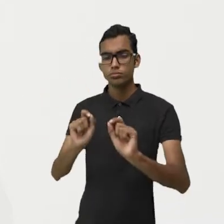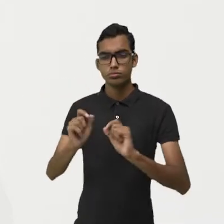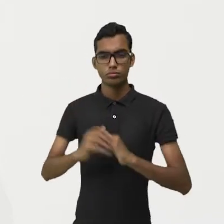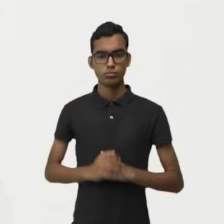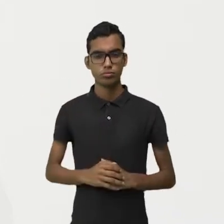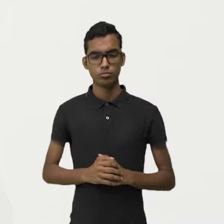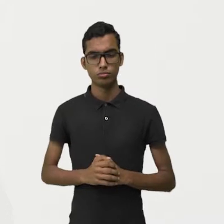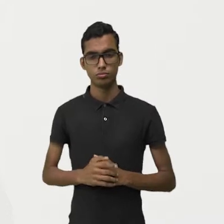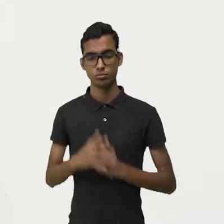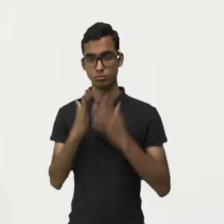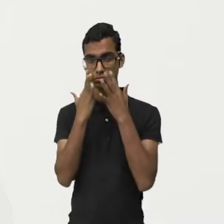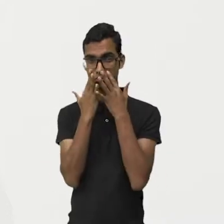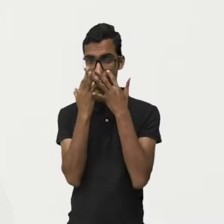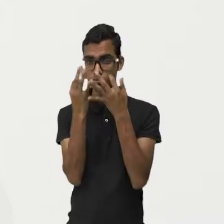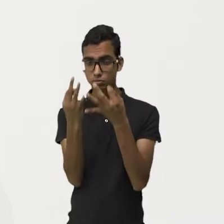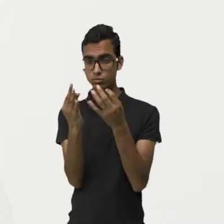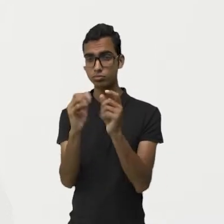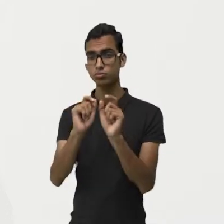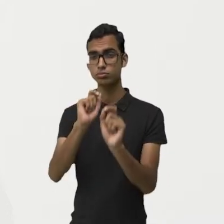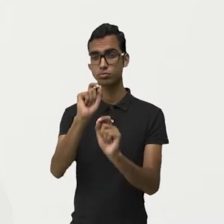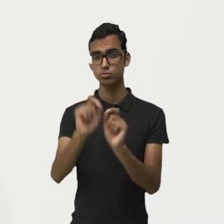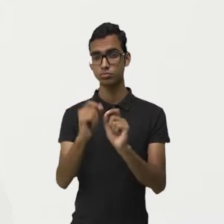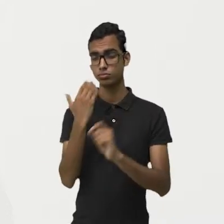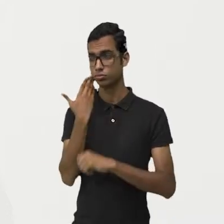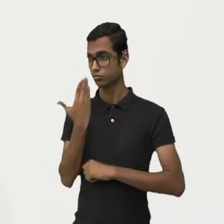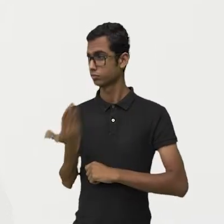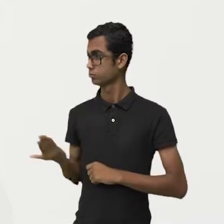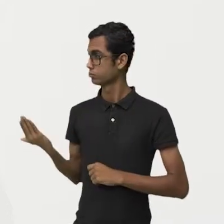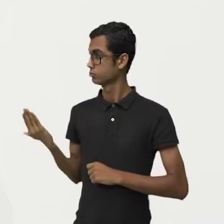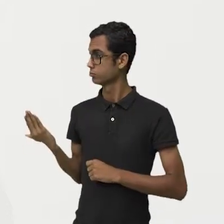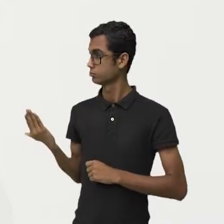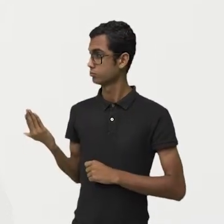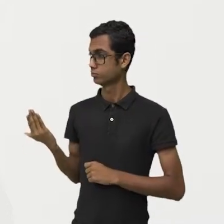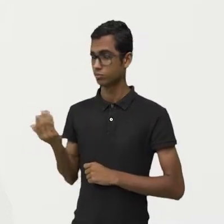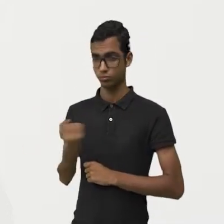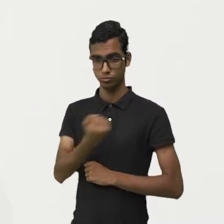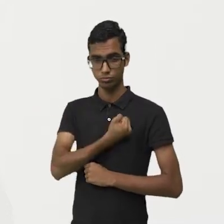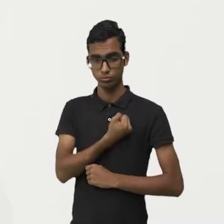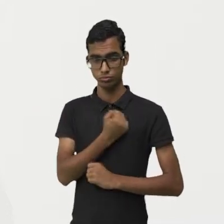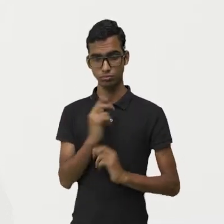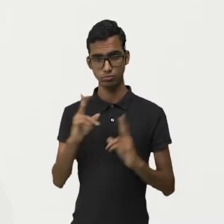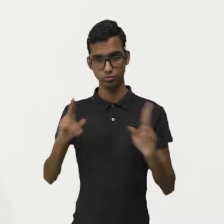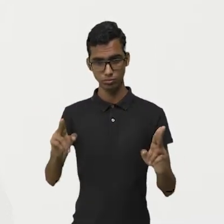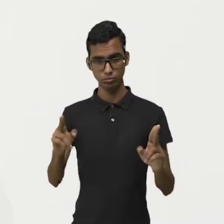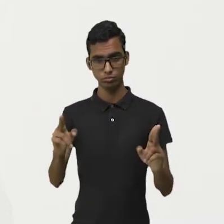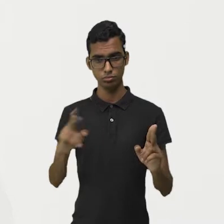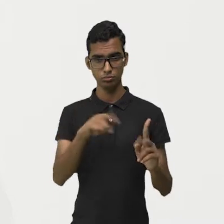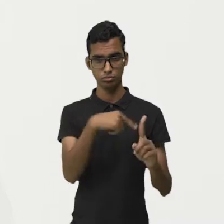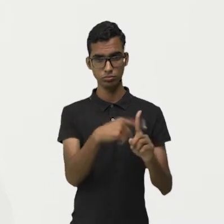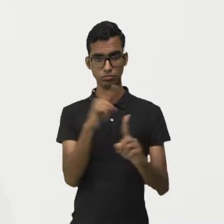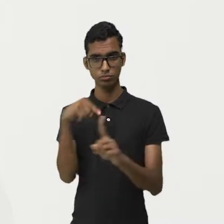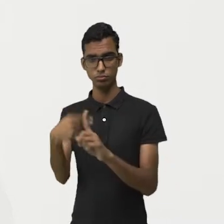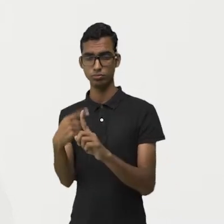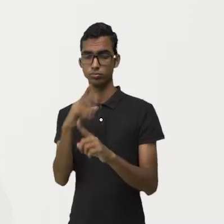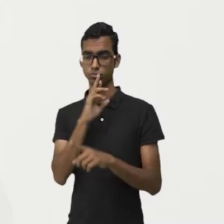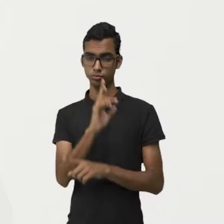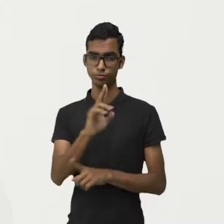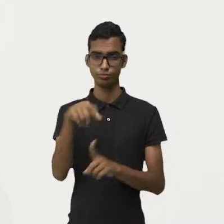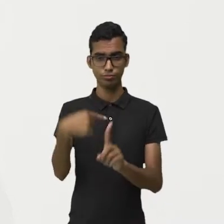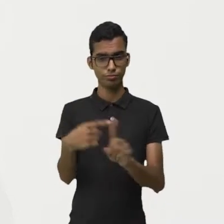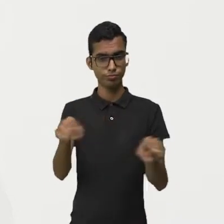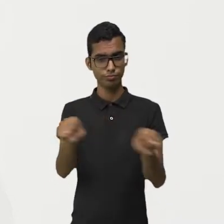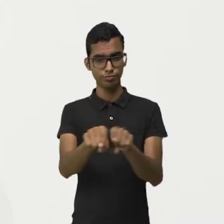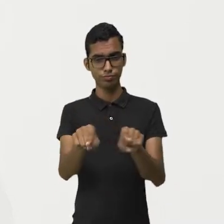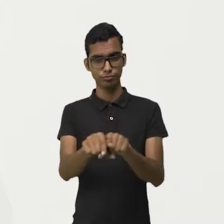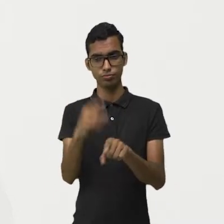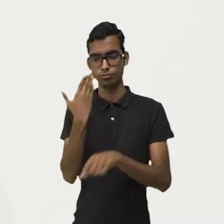colocar o teu olho, certo? Nos sinais. Eles são iguais? Então, o resultado vai ser positivo, olha aqui.